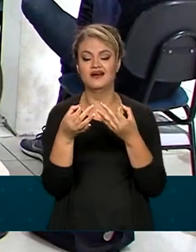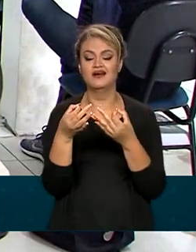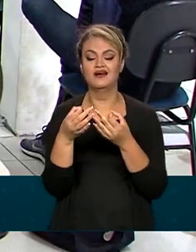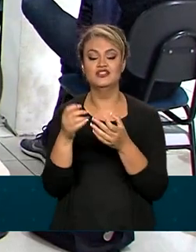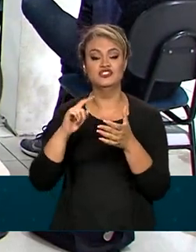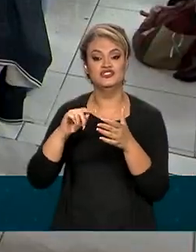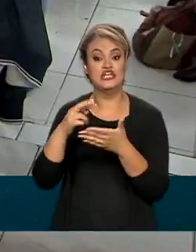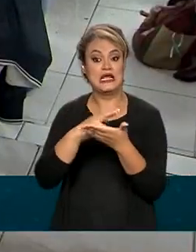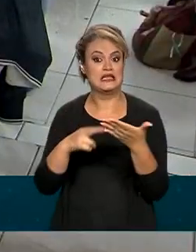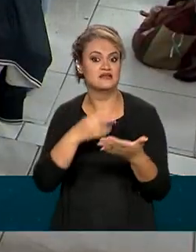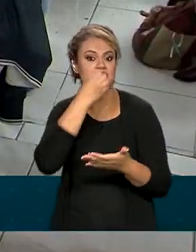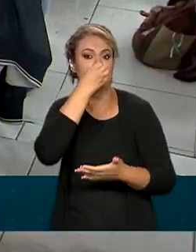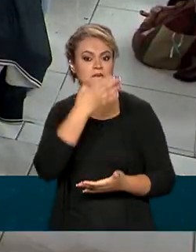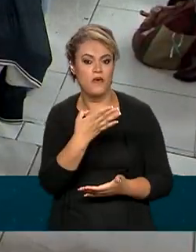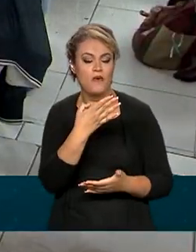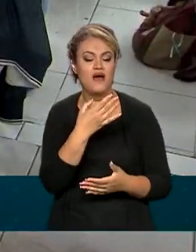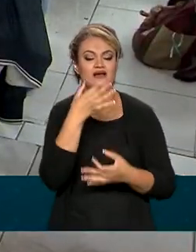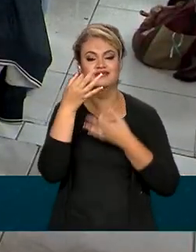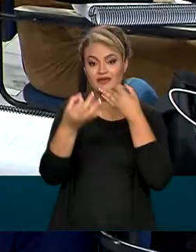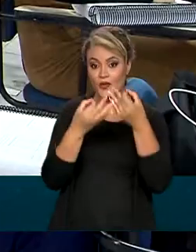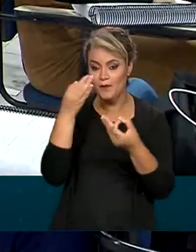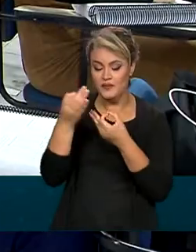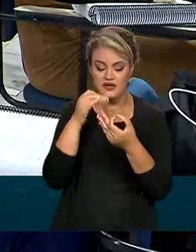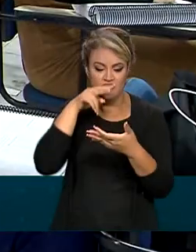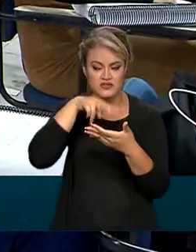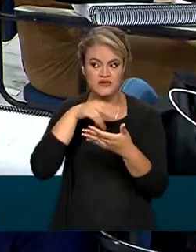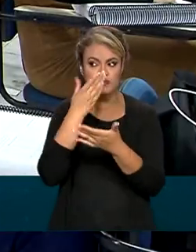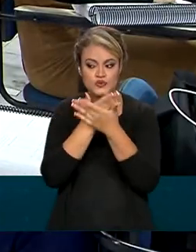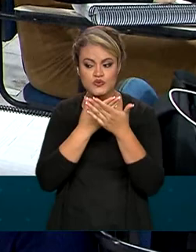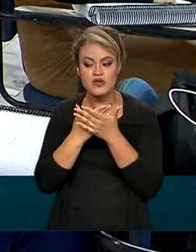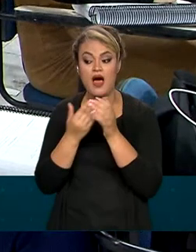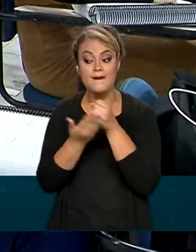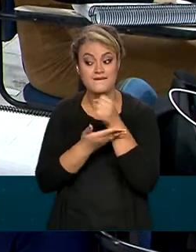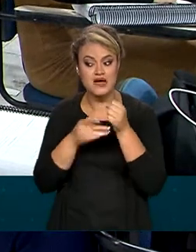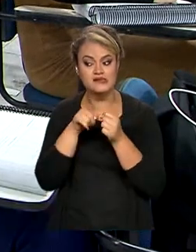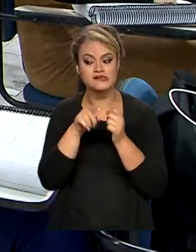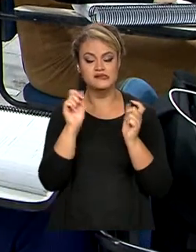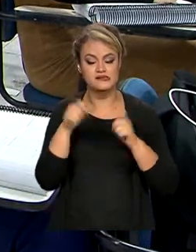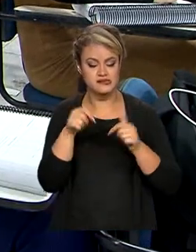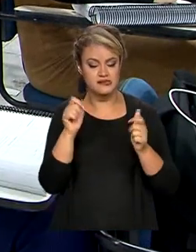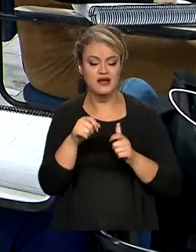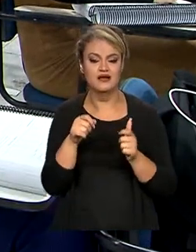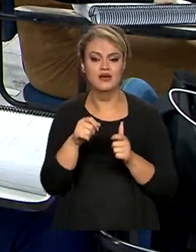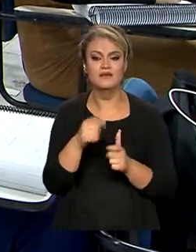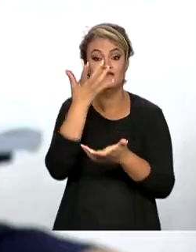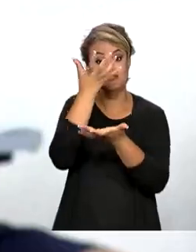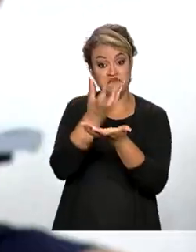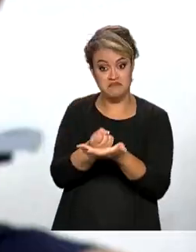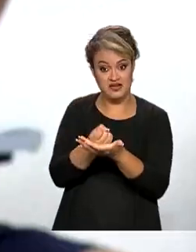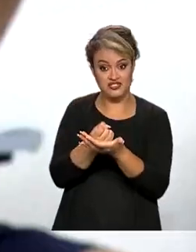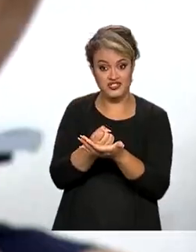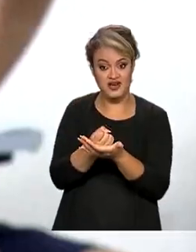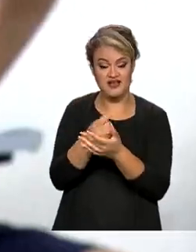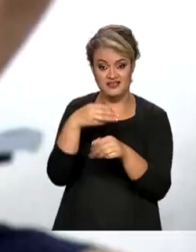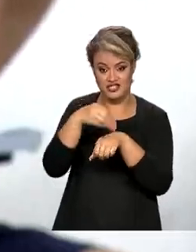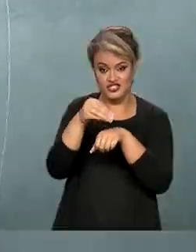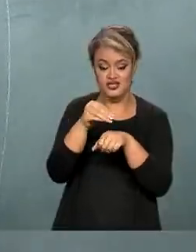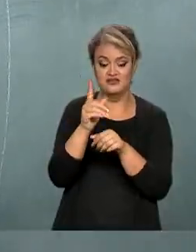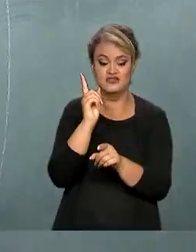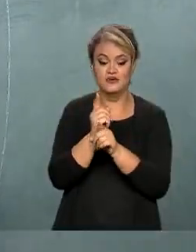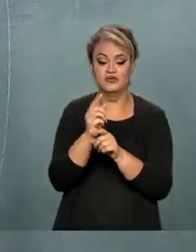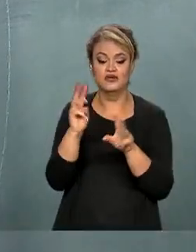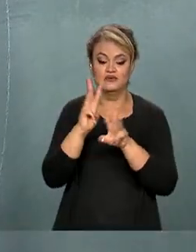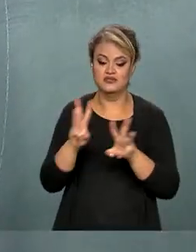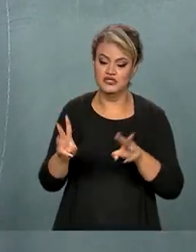última edição do Enem, com comentários que analisam as escolhas textuais. Para fazer o download da cartilha, basta acessar o